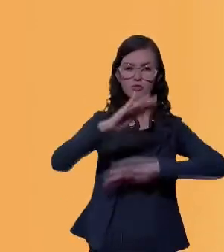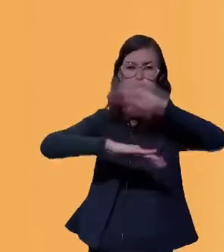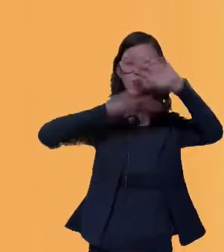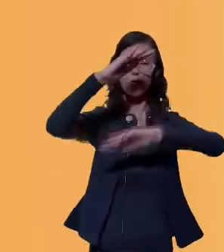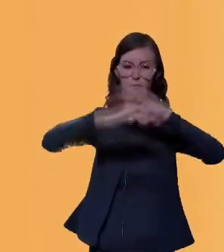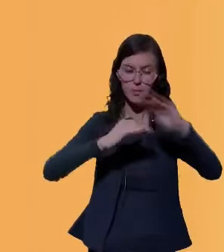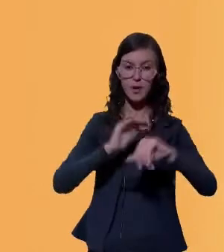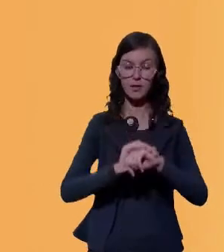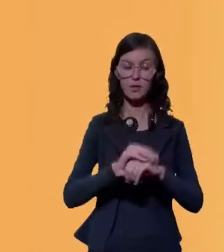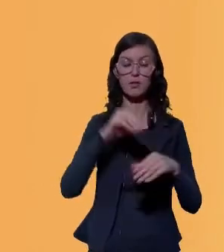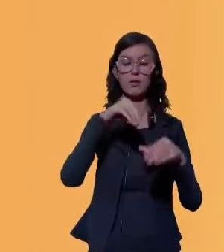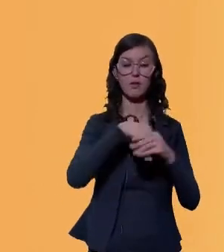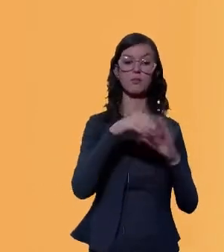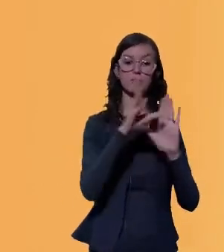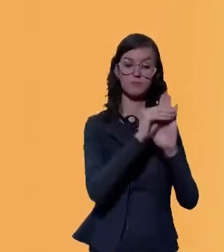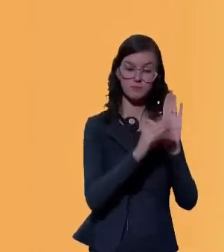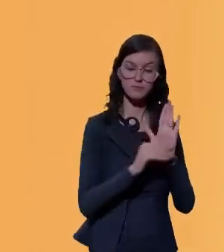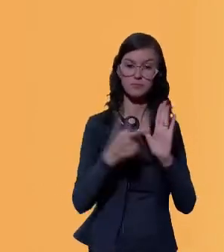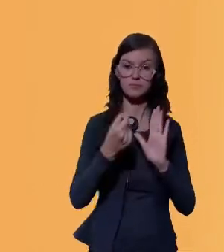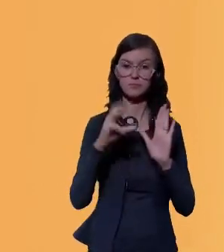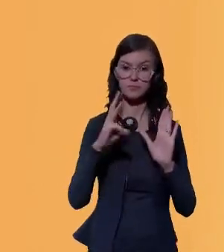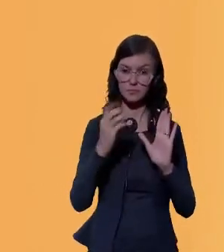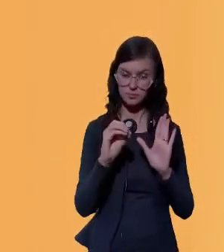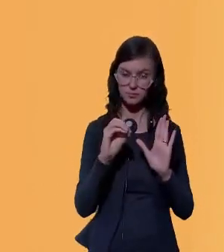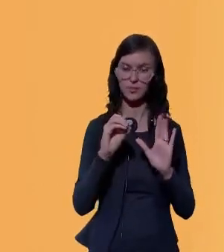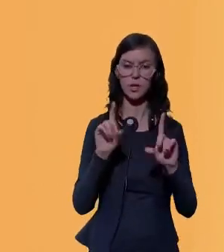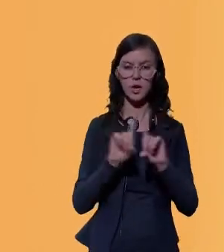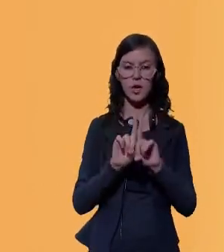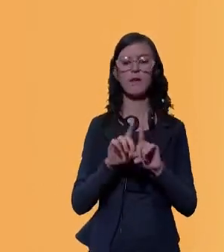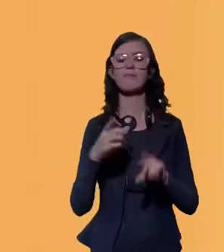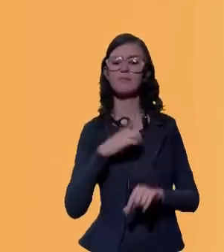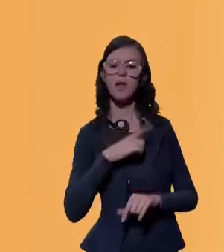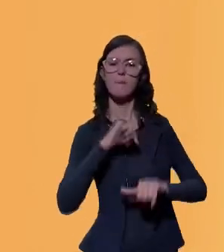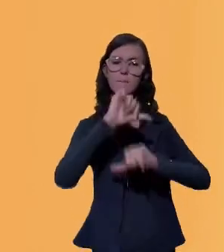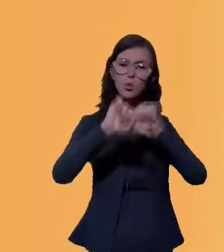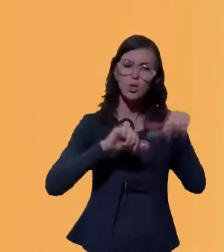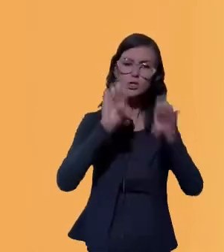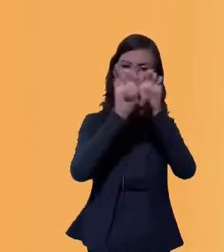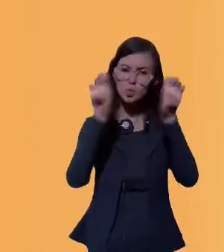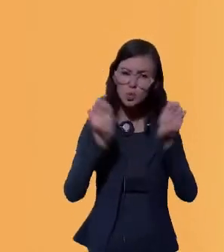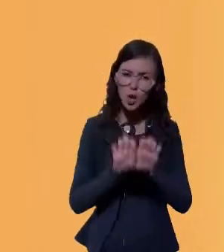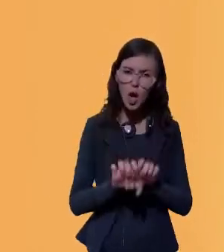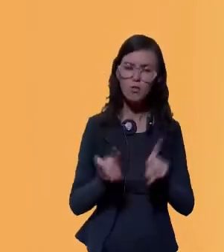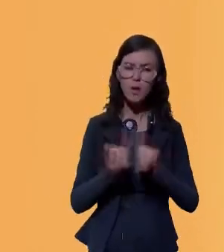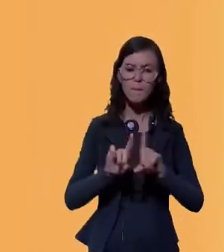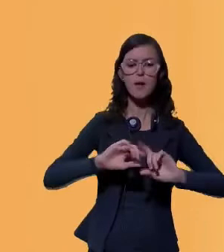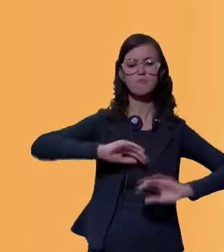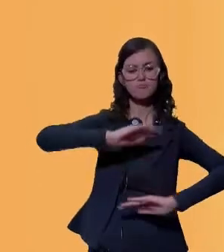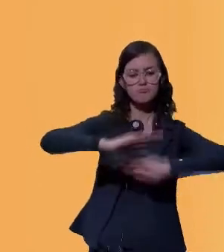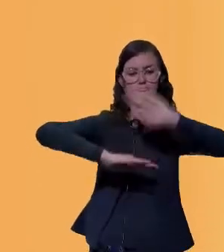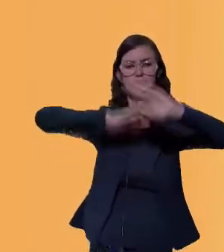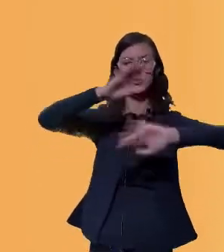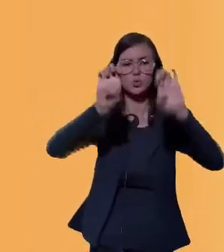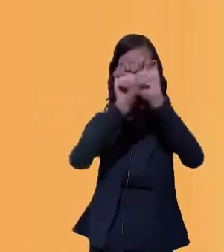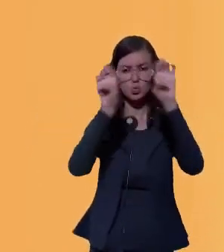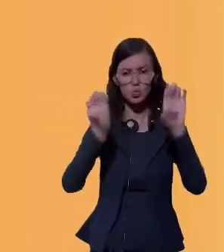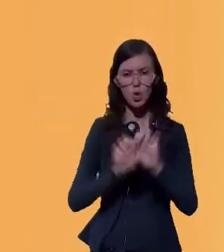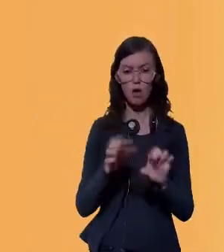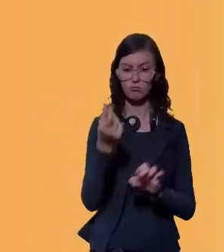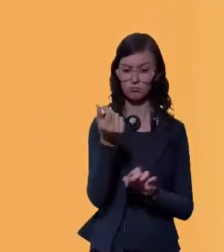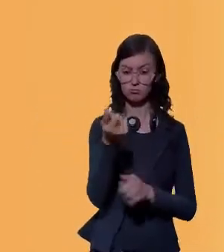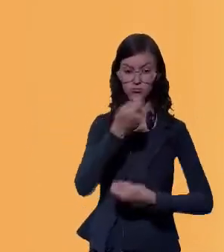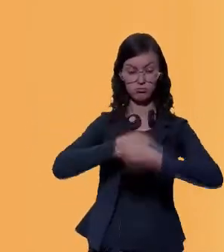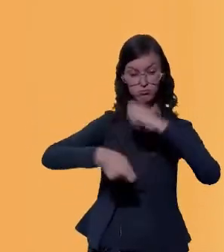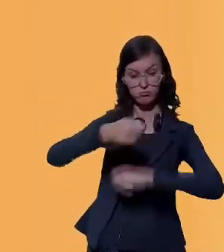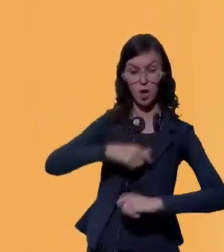Essas estratégias que vão além da promoção de mudanças estruturais para o crescimento sustentado da renda, da produtividade,